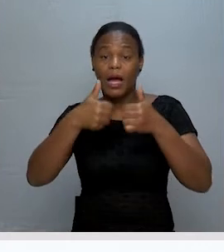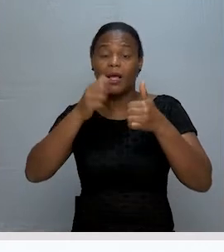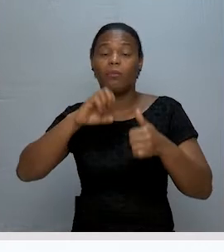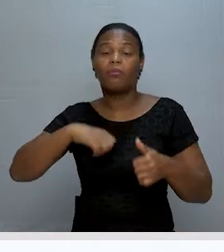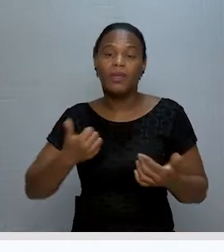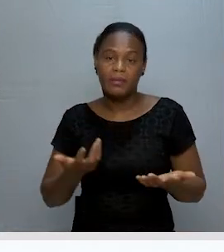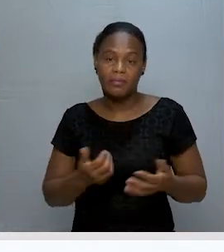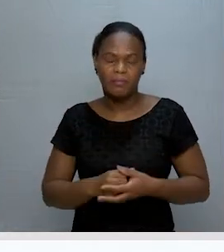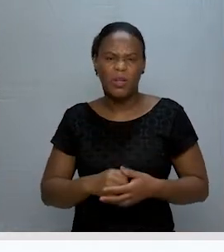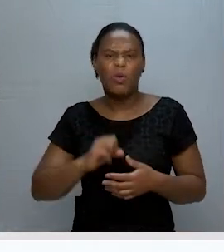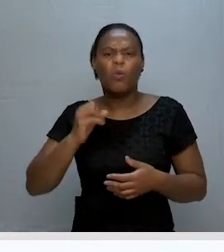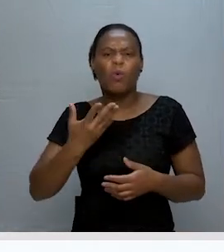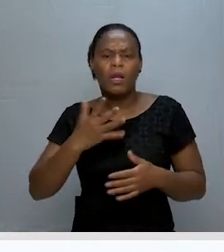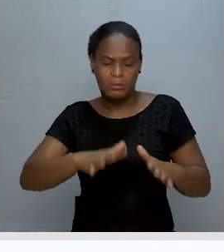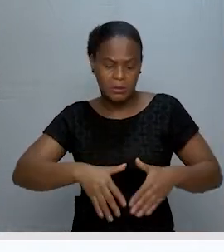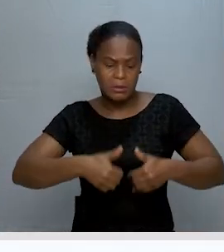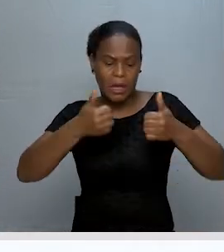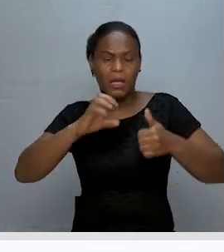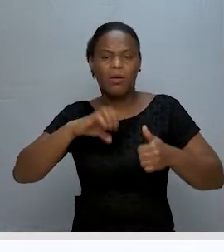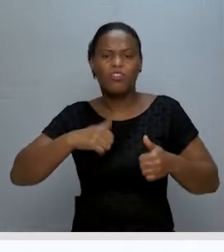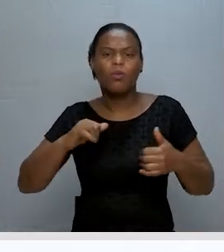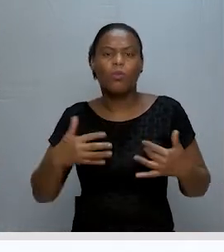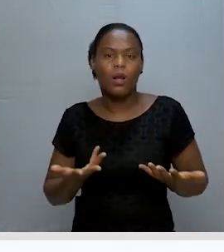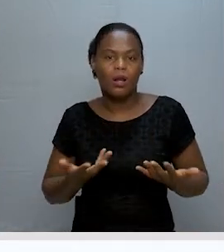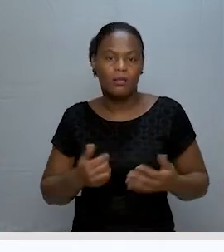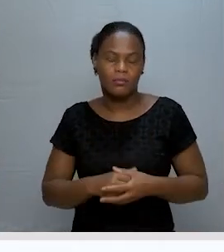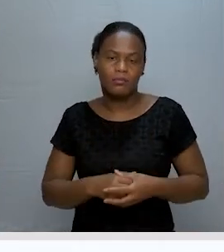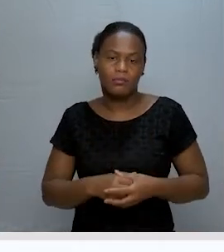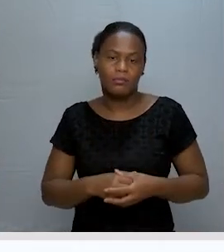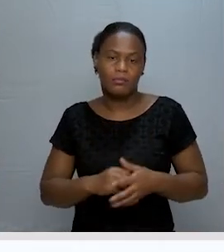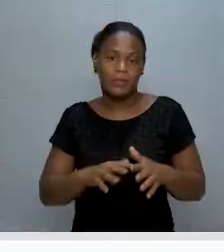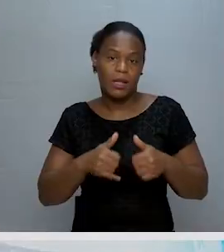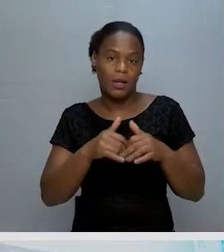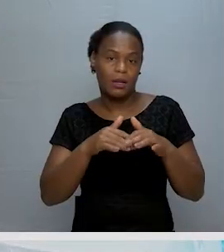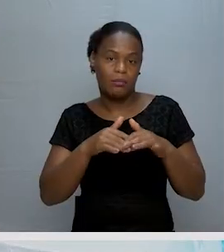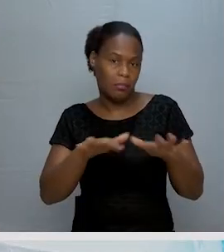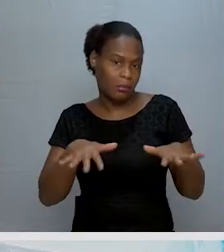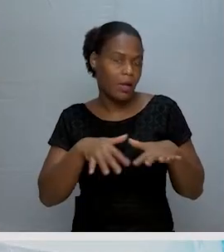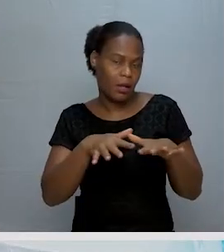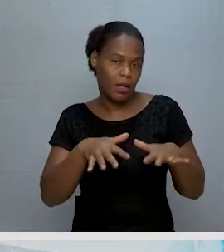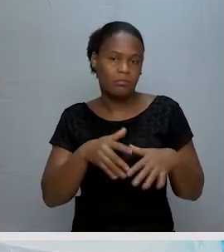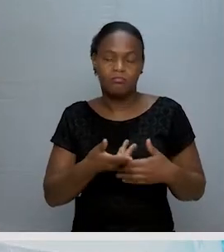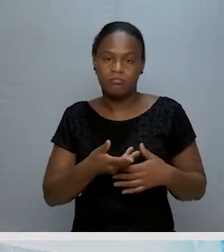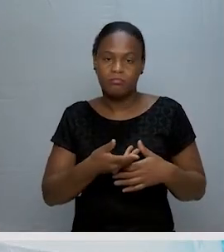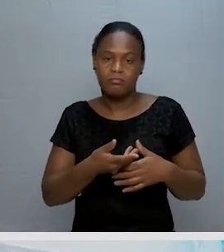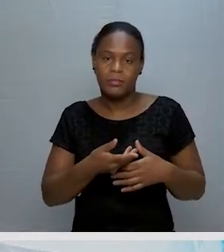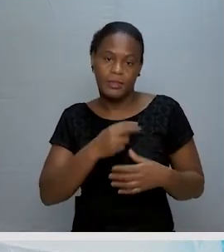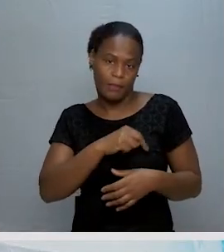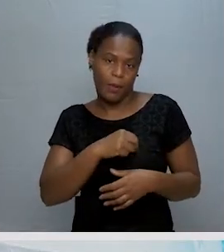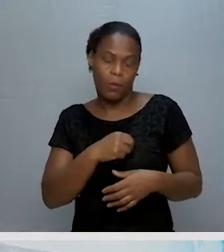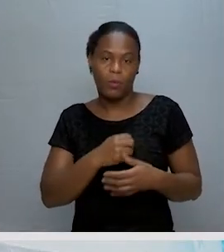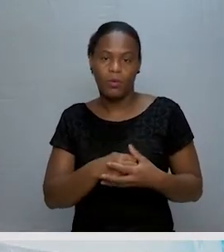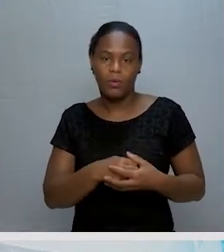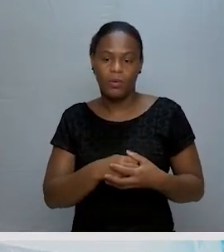cidade de Cabo Verde é praia. Pode ser Santiago, pode ser Assomara, pode ser Cidade Velha. São